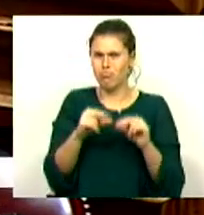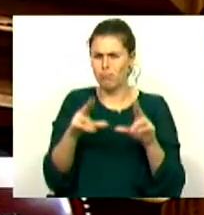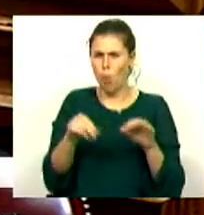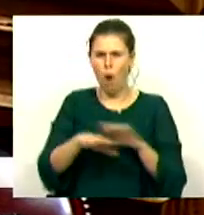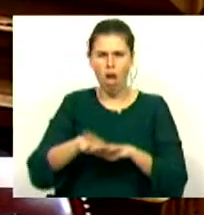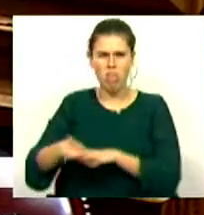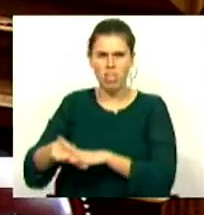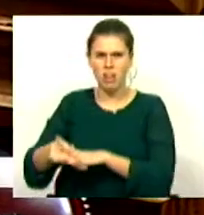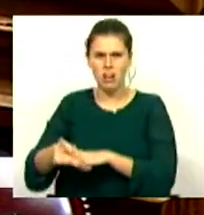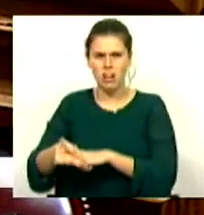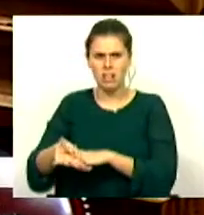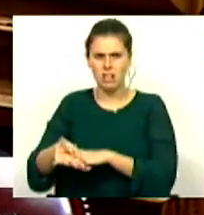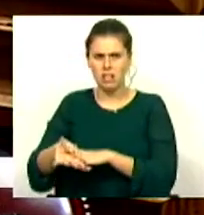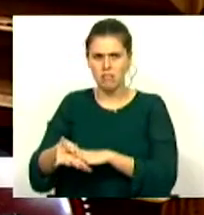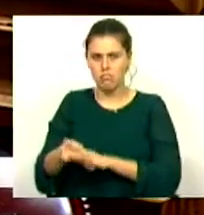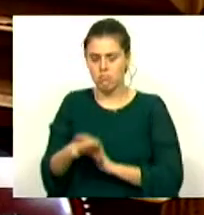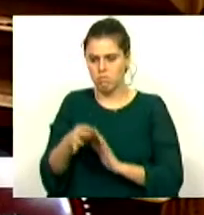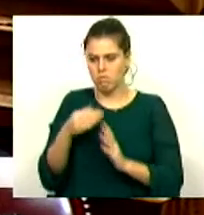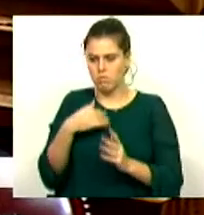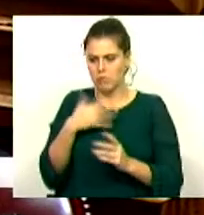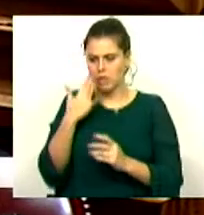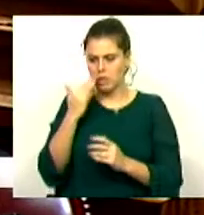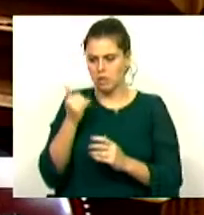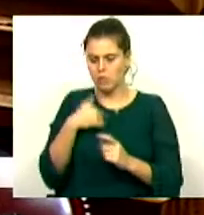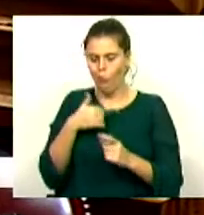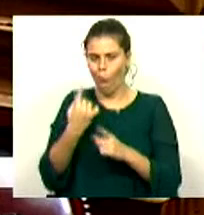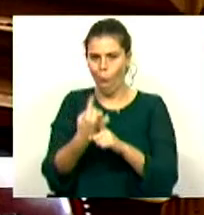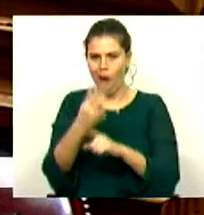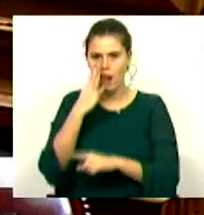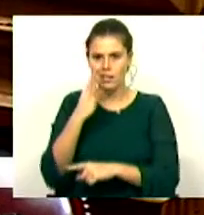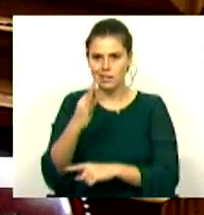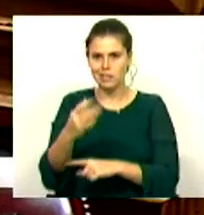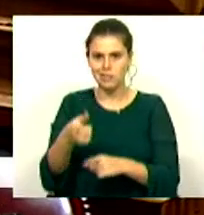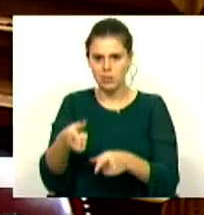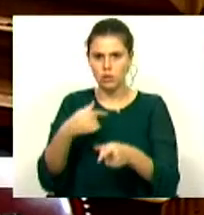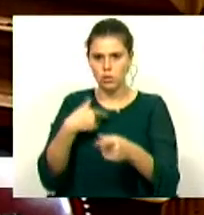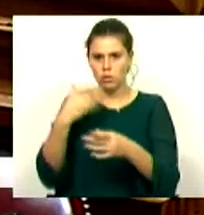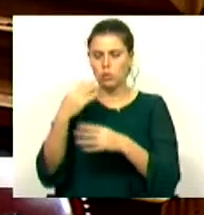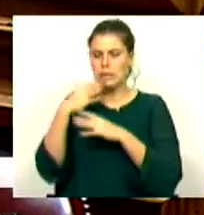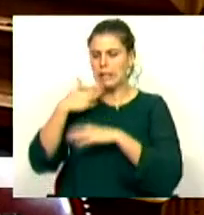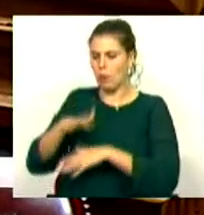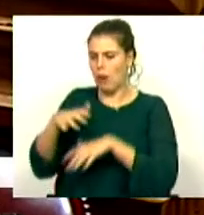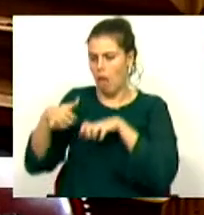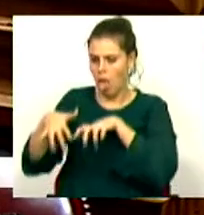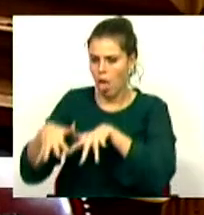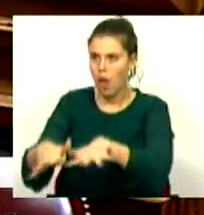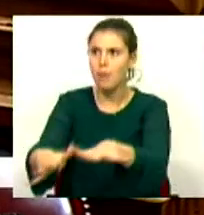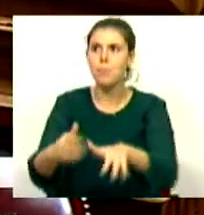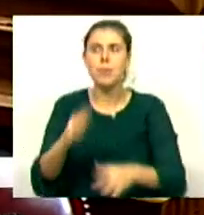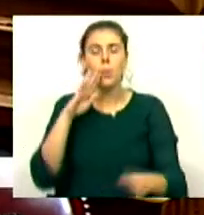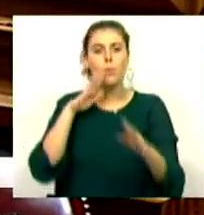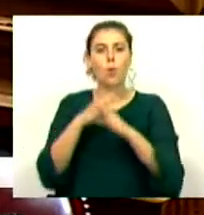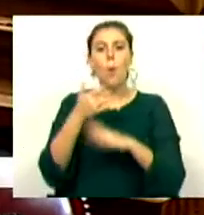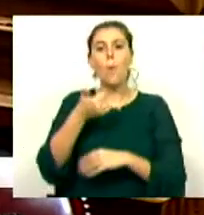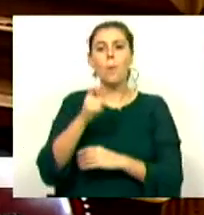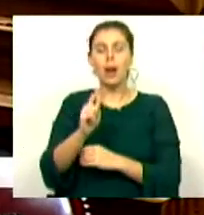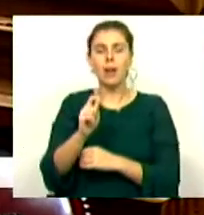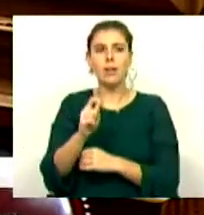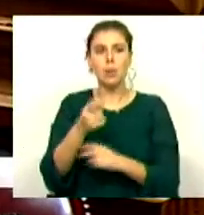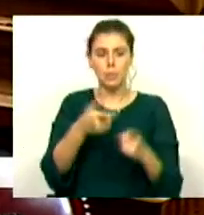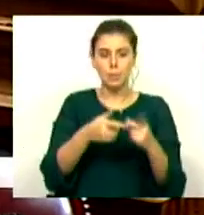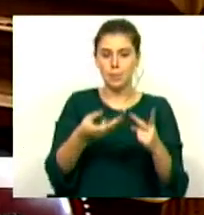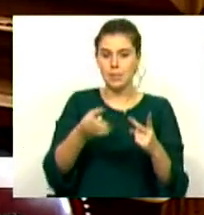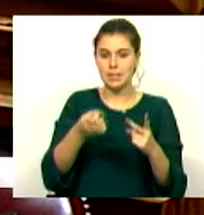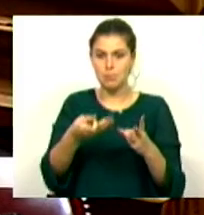direita se atreveu a uma tal consagração dos usos sanguíneos. E por fim, o Bloco de Esquerda, o